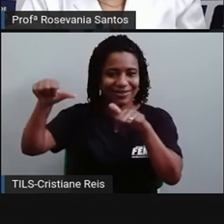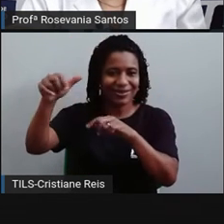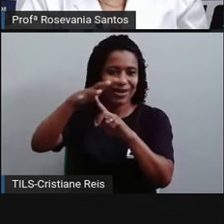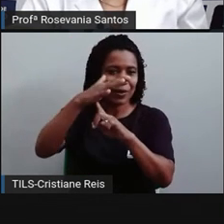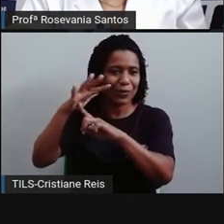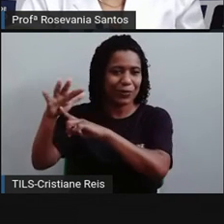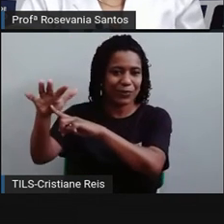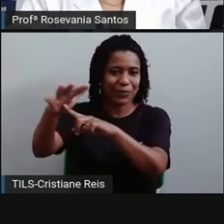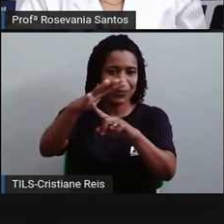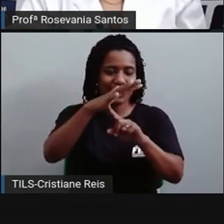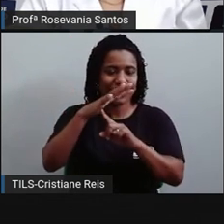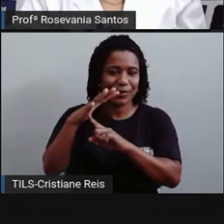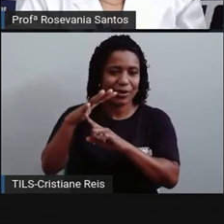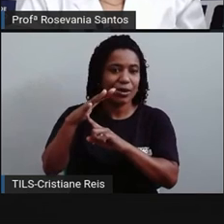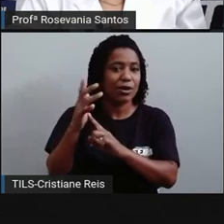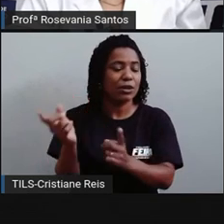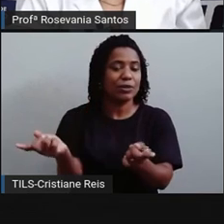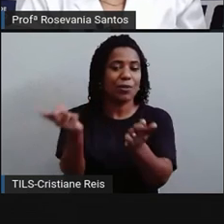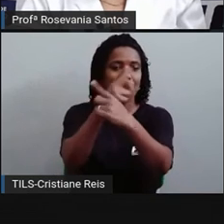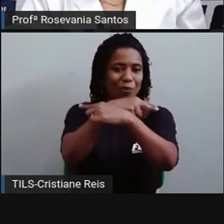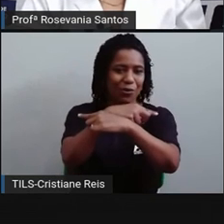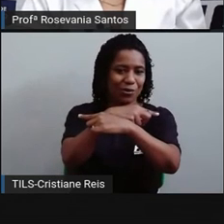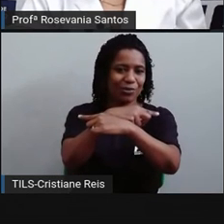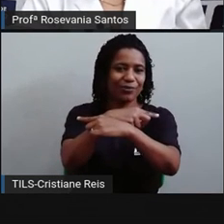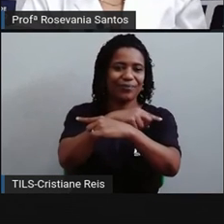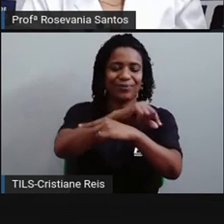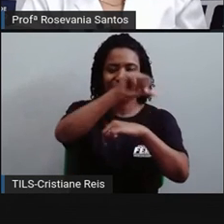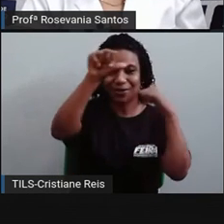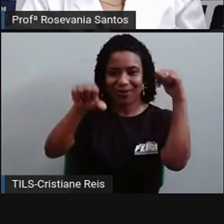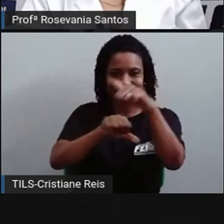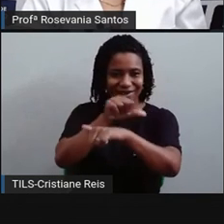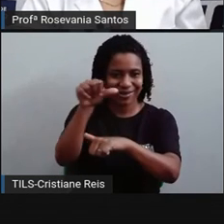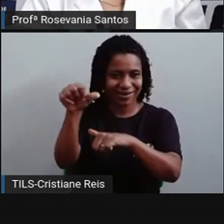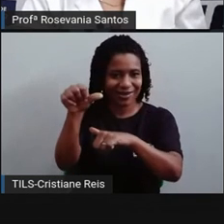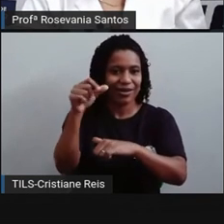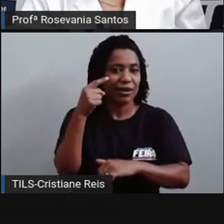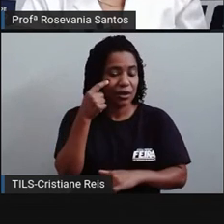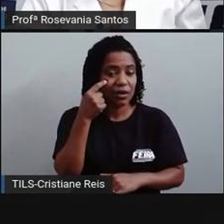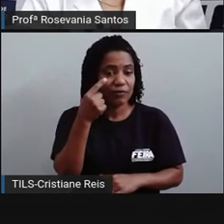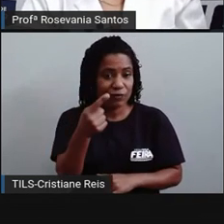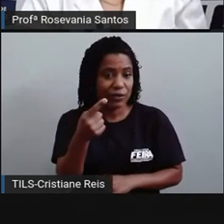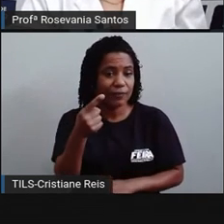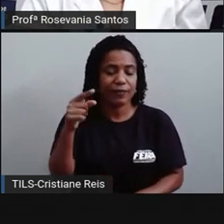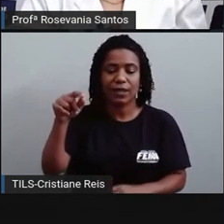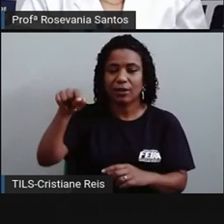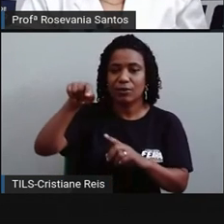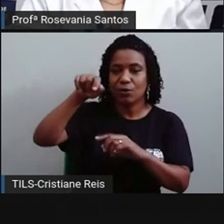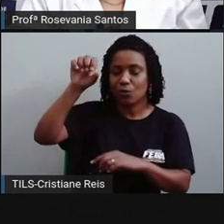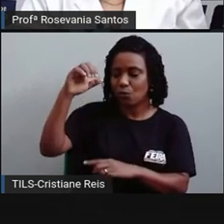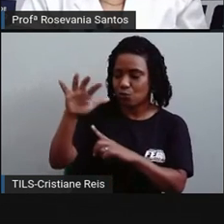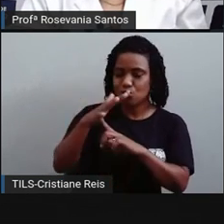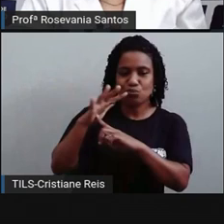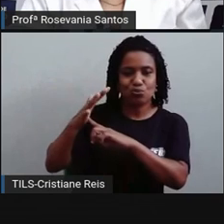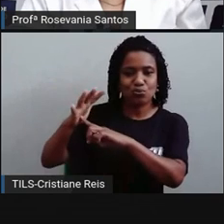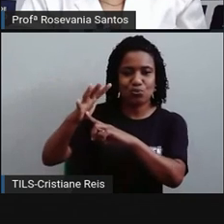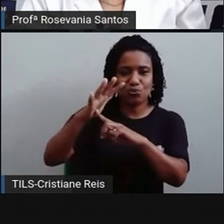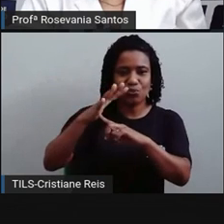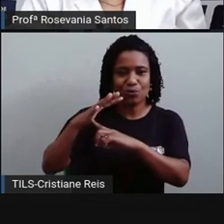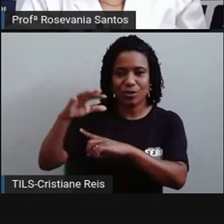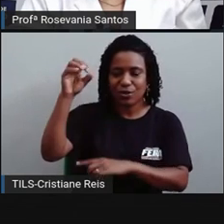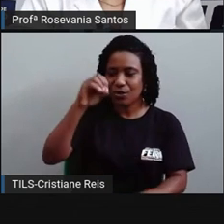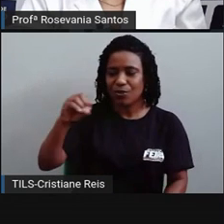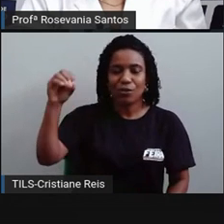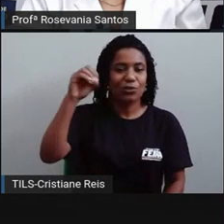primavera, né? Que é o contrário. Então, continuando aqui no hemisfério sul, eu estou aqui, né? No meu período de outono. Quando eu chego agora no período de